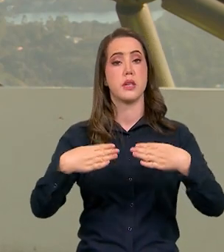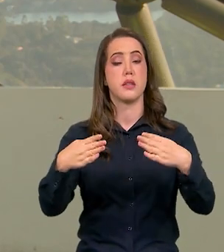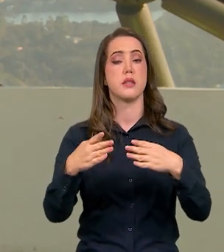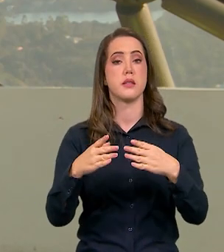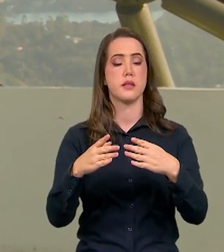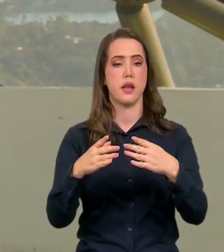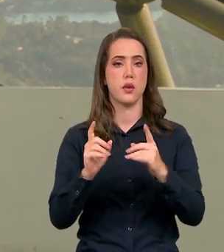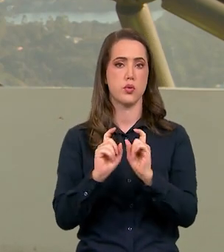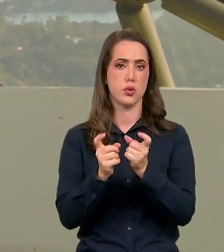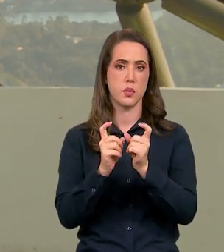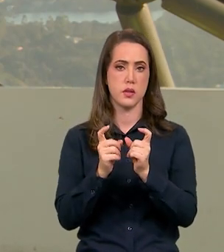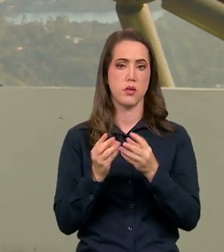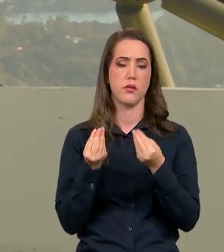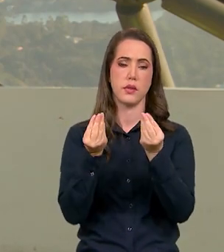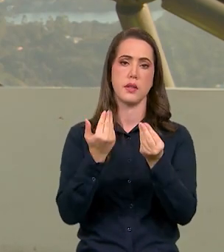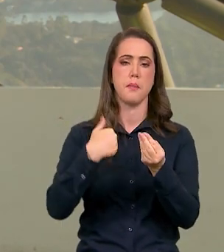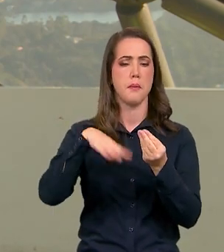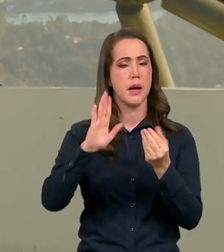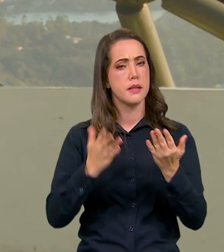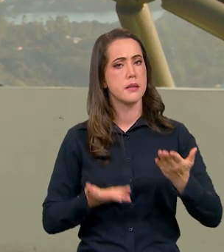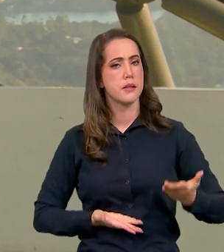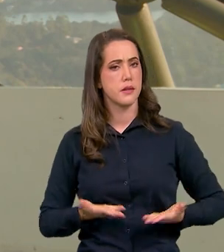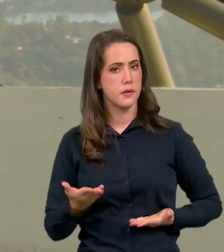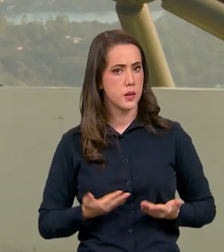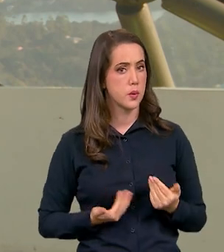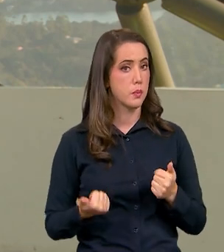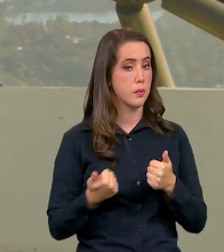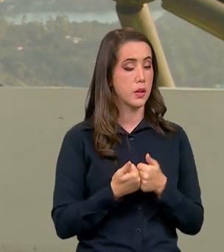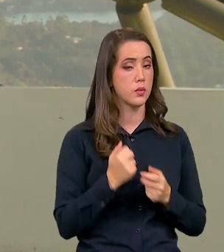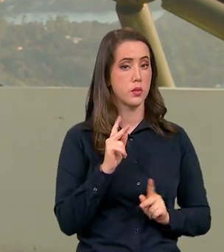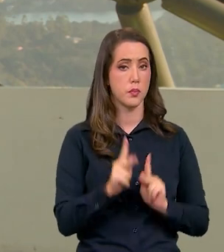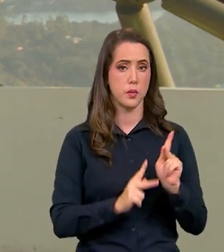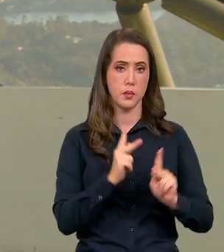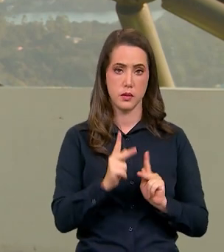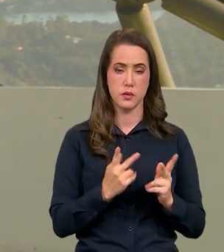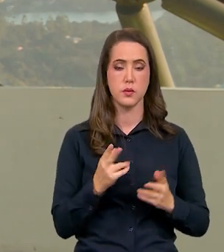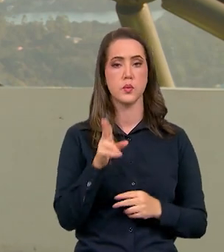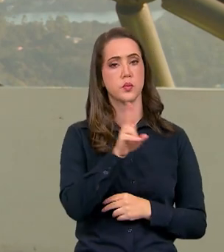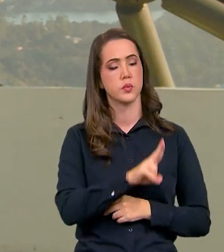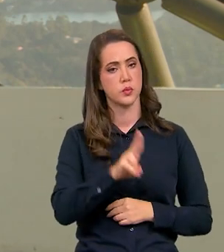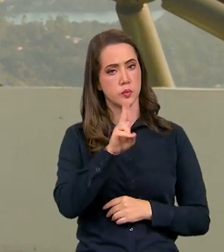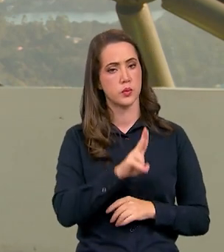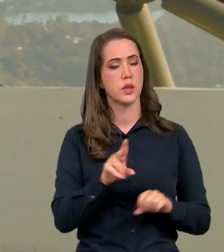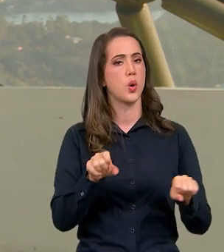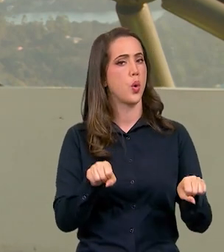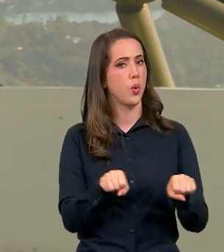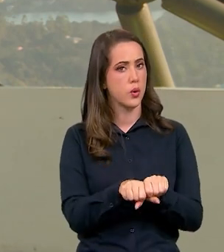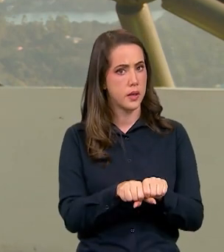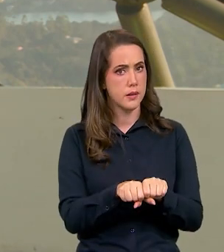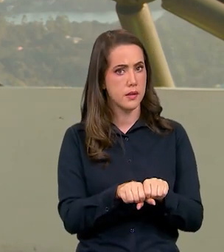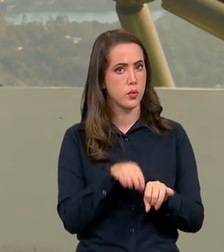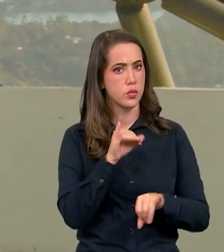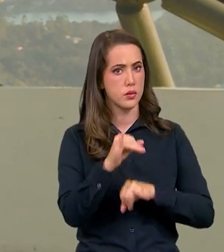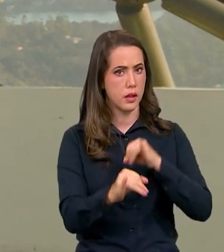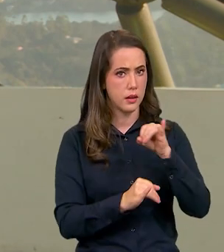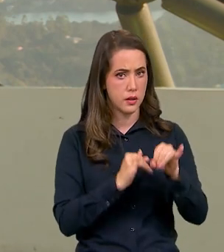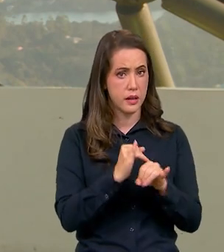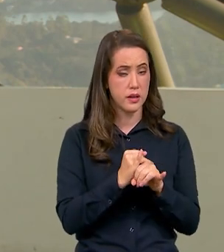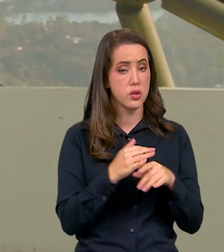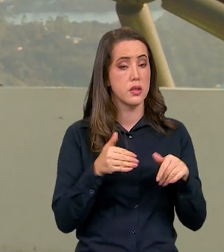levando mais serviços para mais próximo da população, esse serviço através dessa conectividade e assim